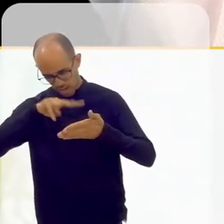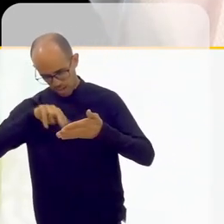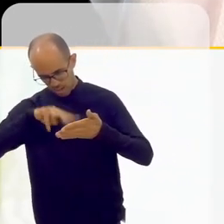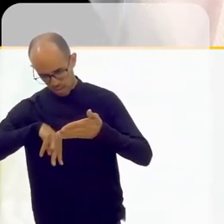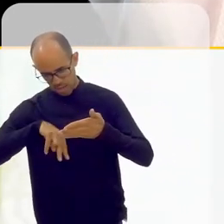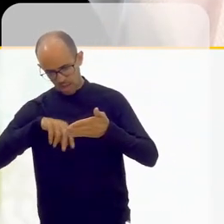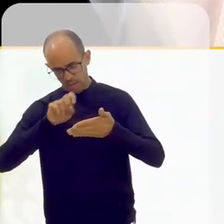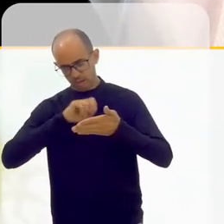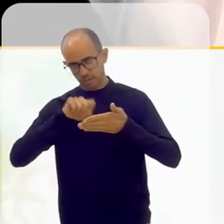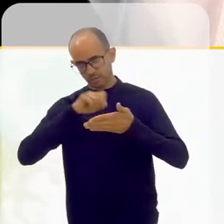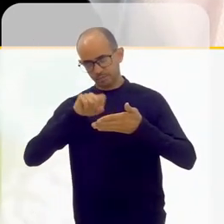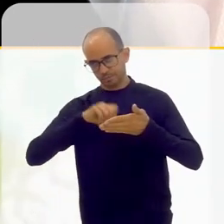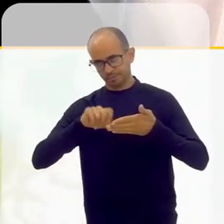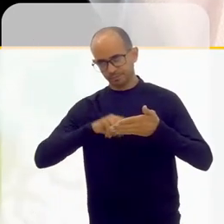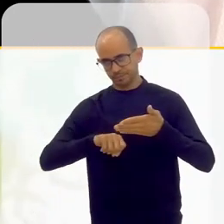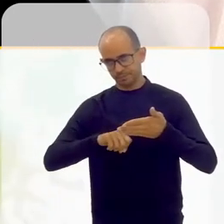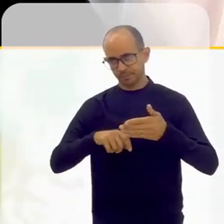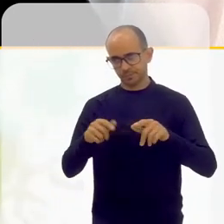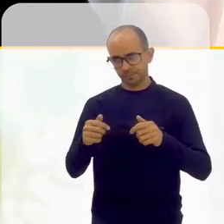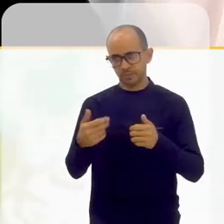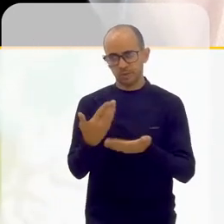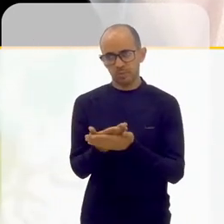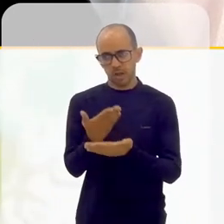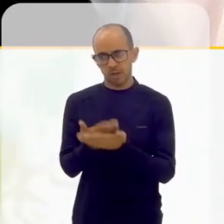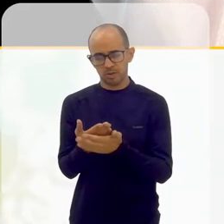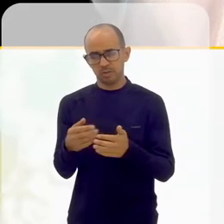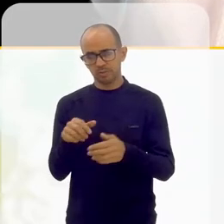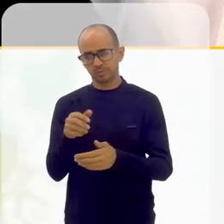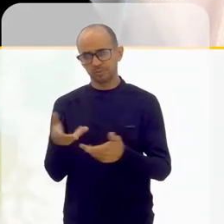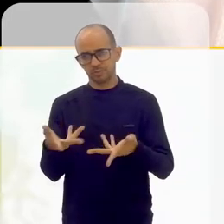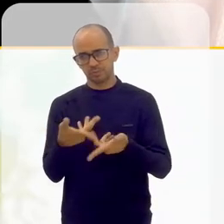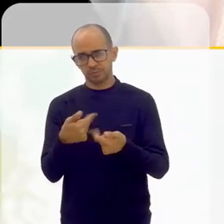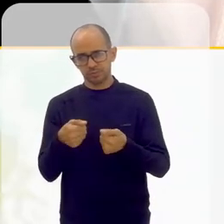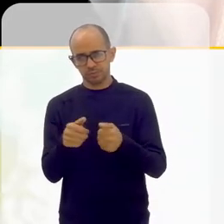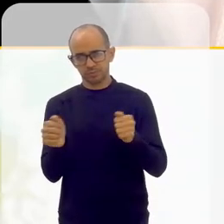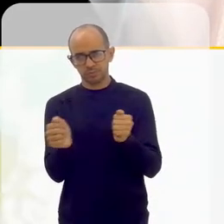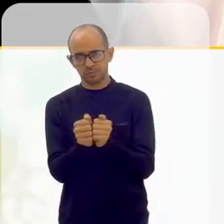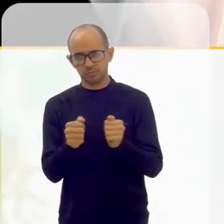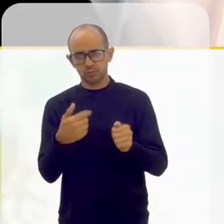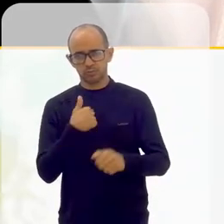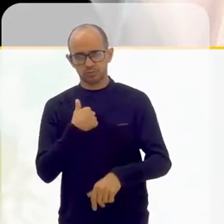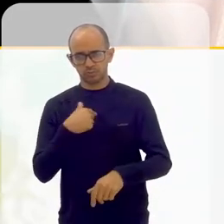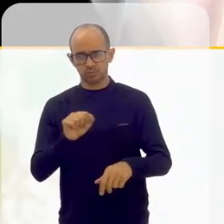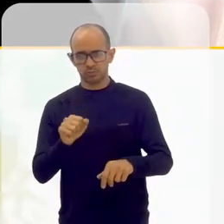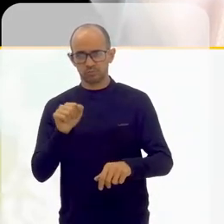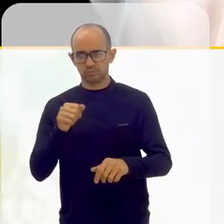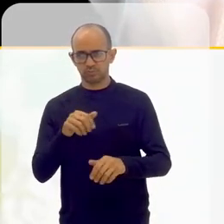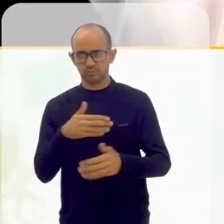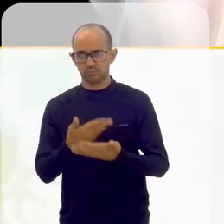a ler e escrever e ter uma aula de arte ali junto comigo, que eu sou professor da escola.